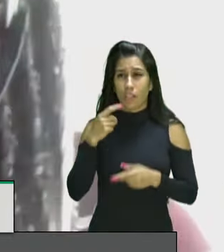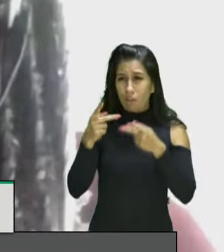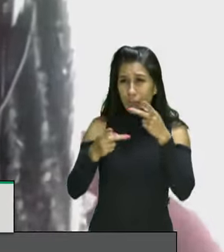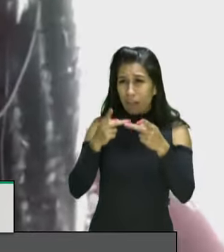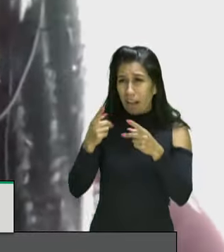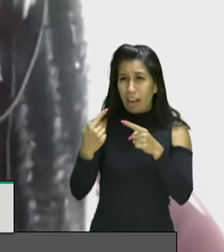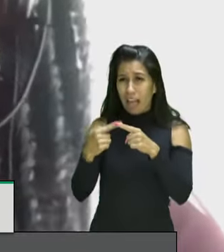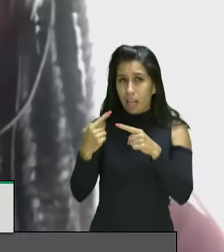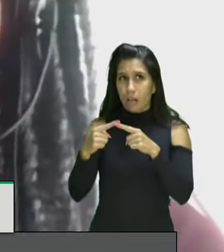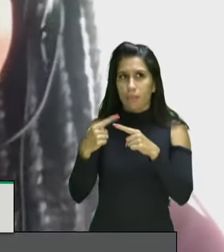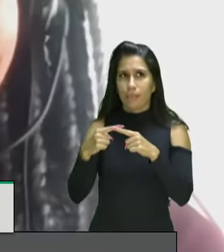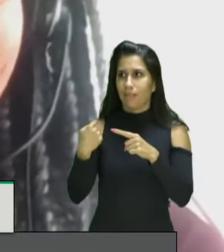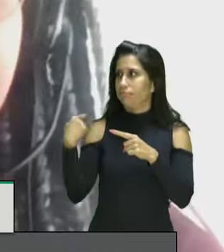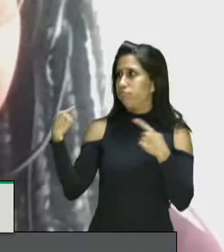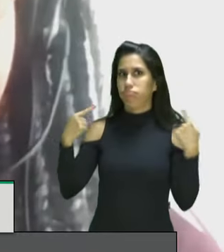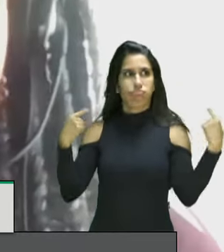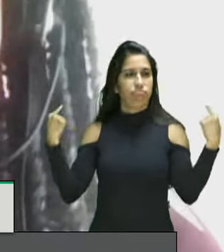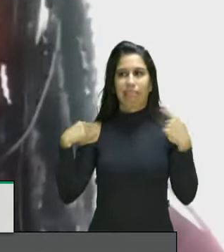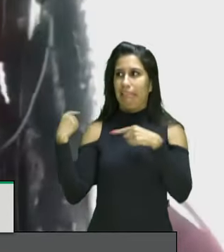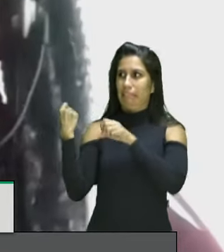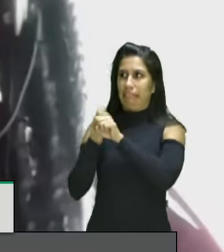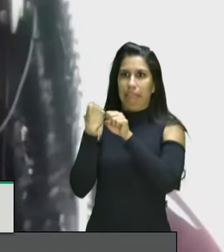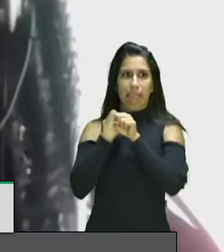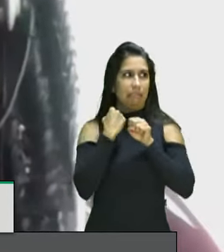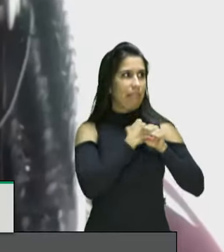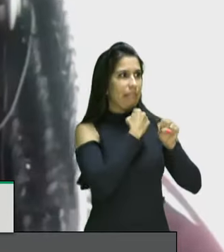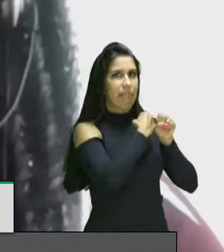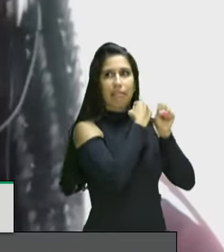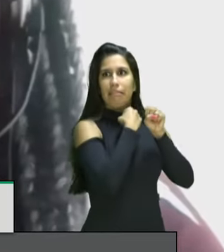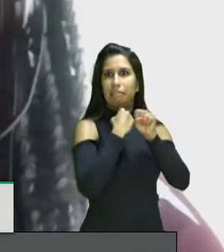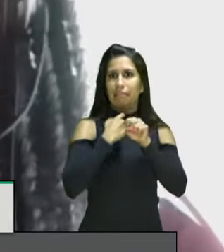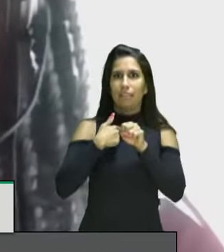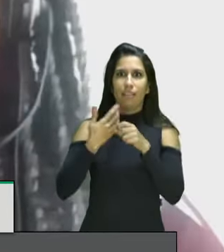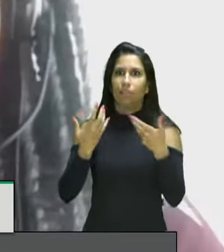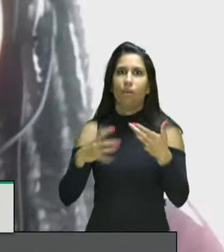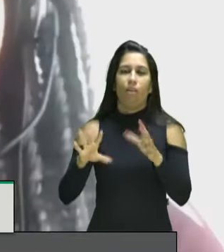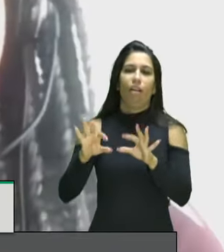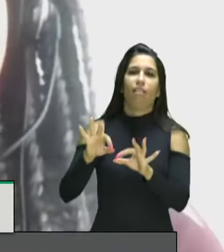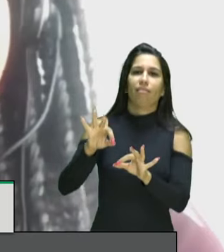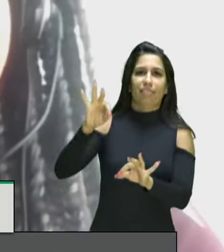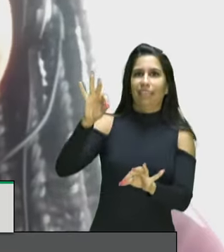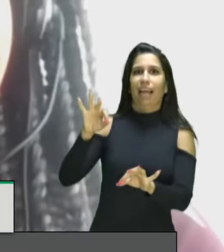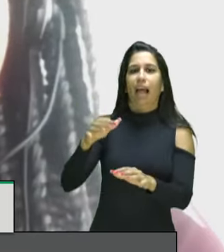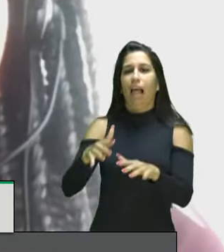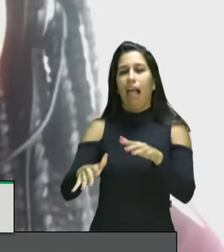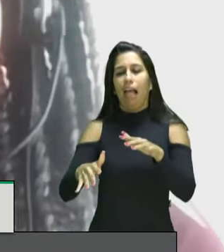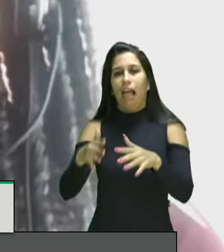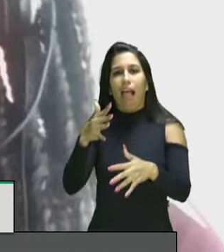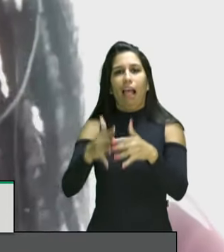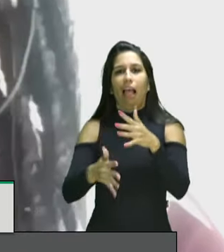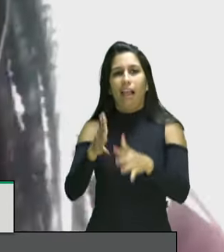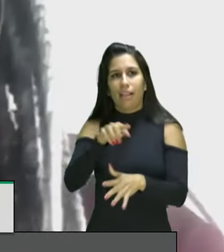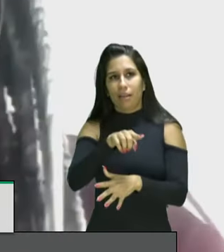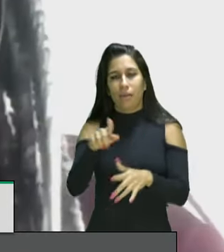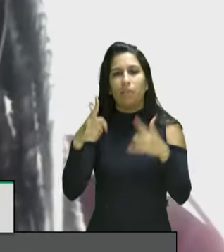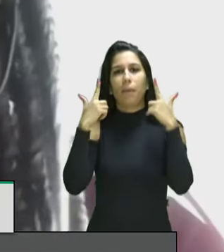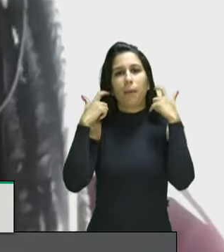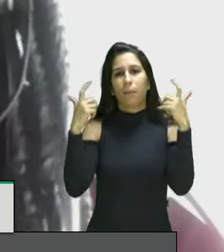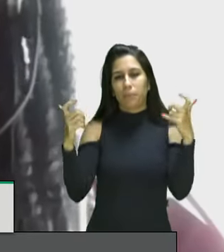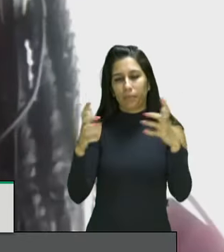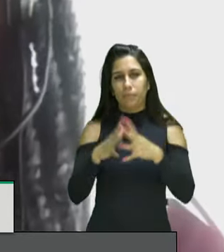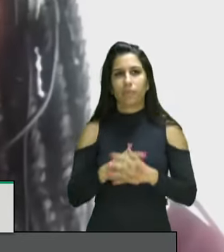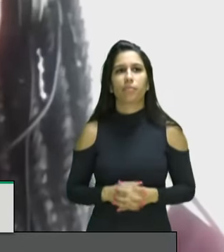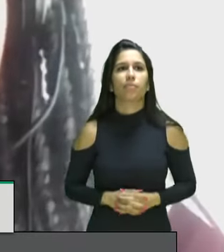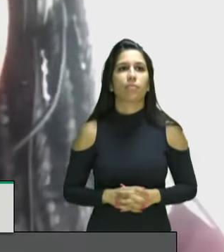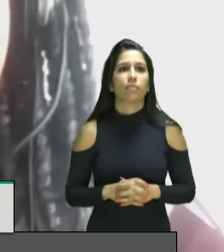hoje porque está acontecendo obras aqui no prédio então não quero perturbar a paz de vocês com esses ruídos eu já